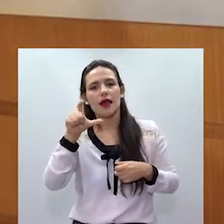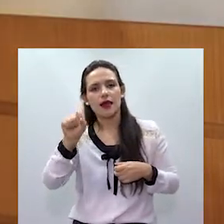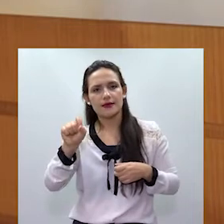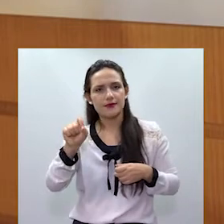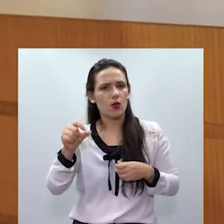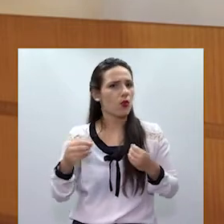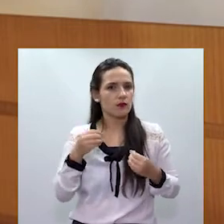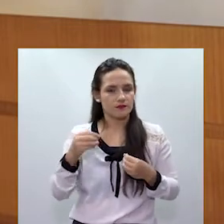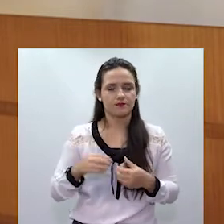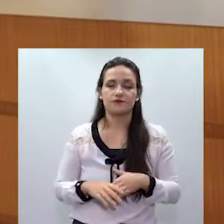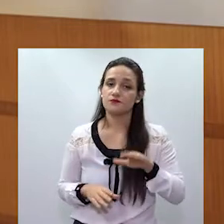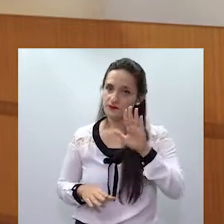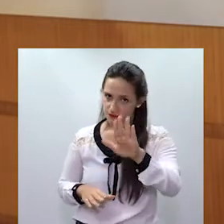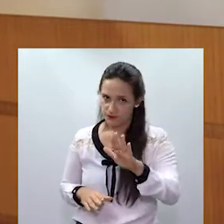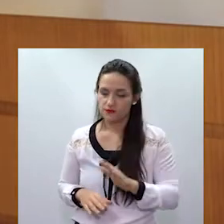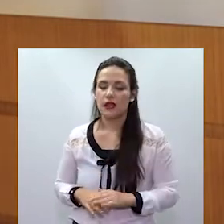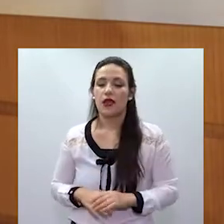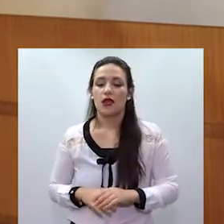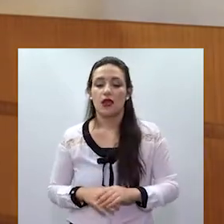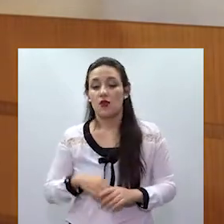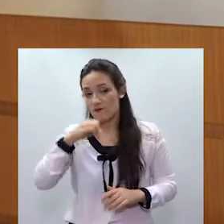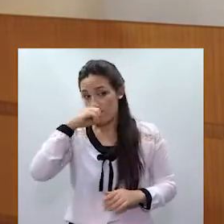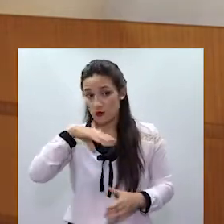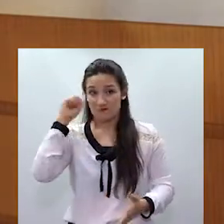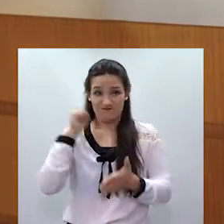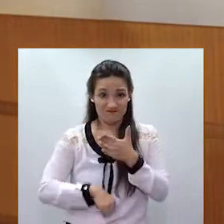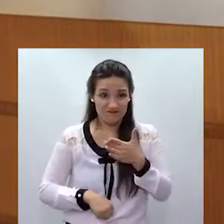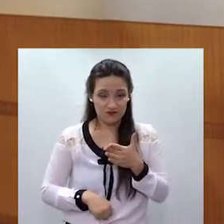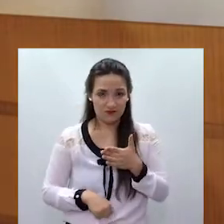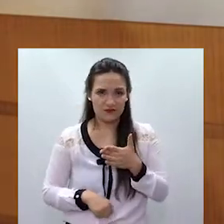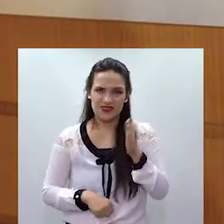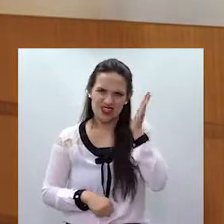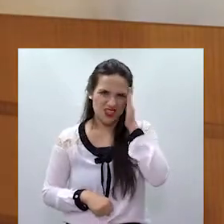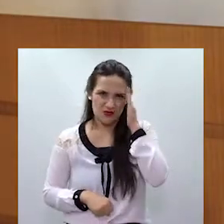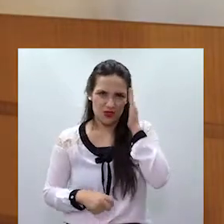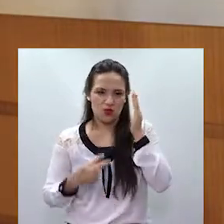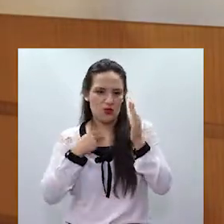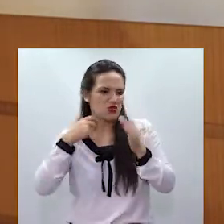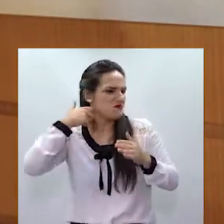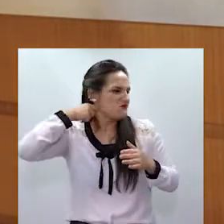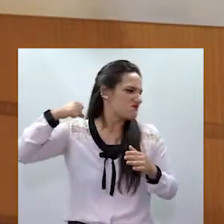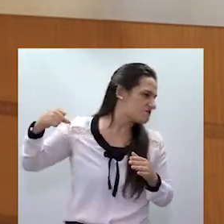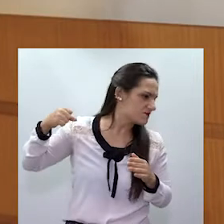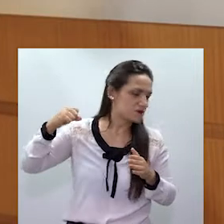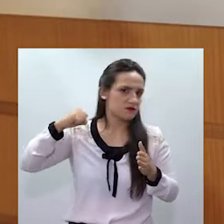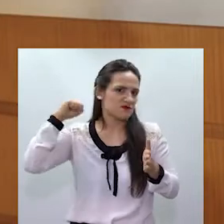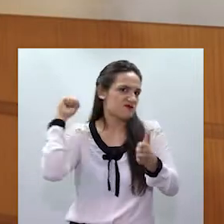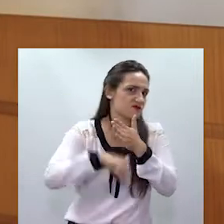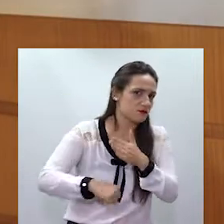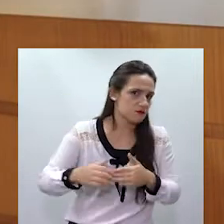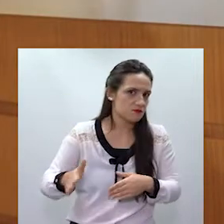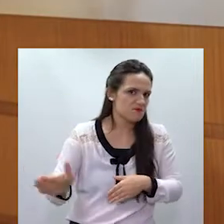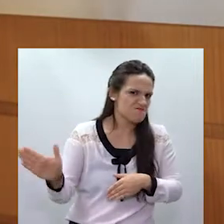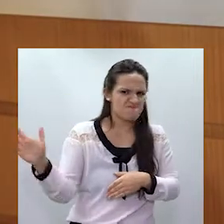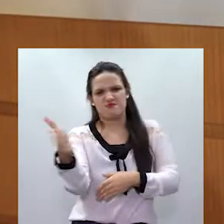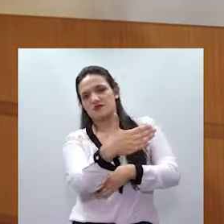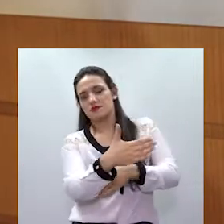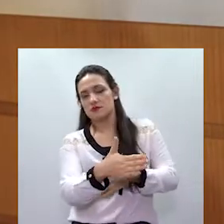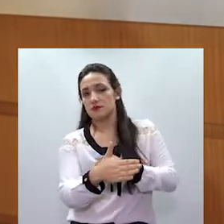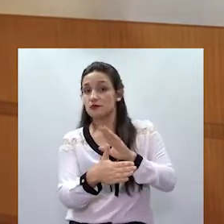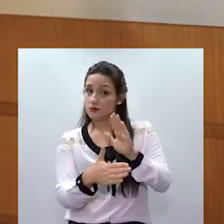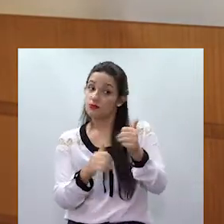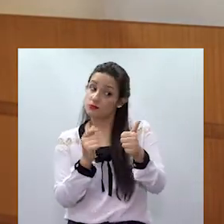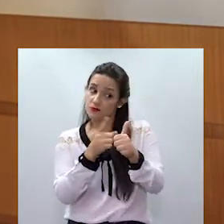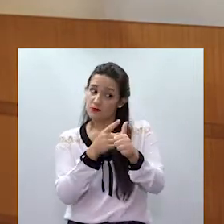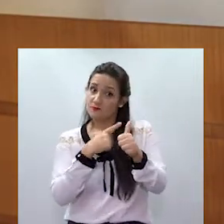A violência física, ela é mais perceptível. As pessoas entendem que não se deve puxar o cabelo, dar um tapa, um soco.